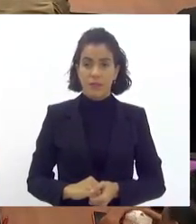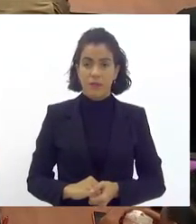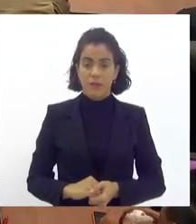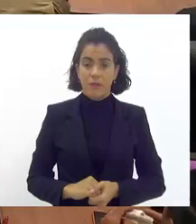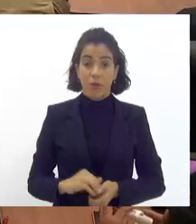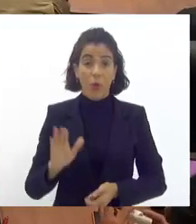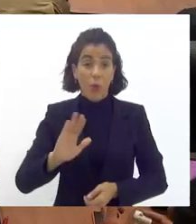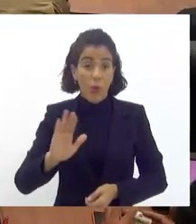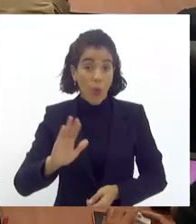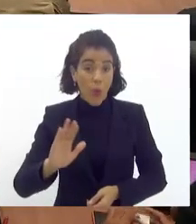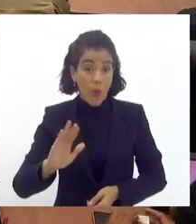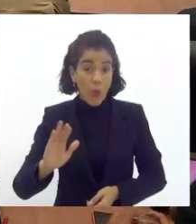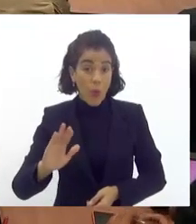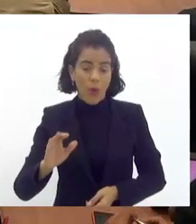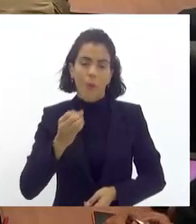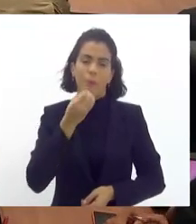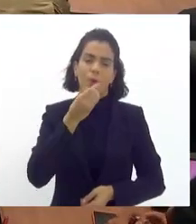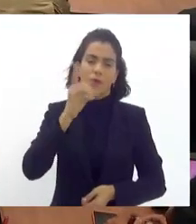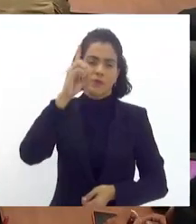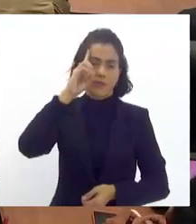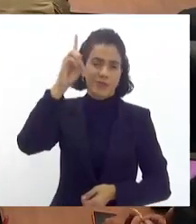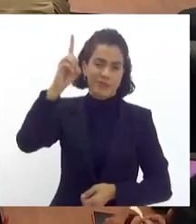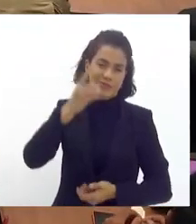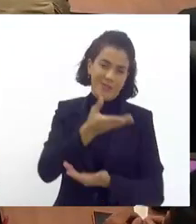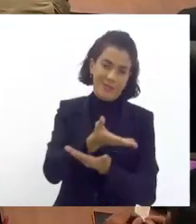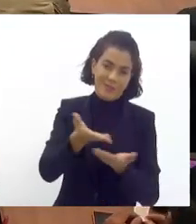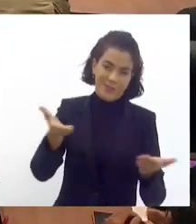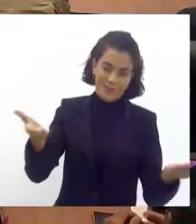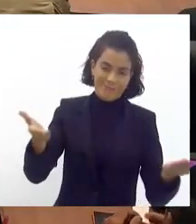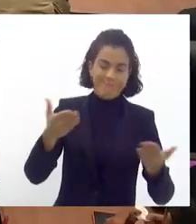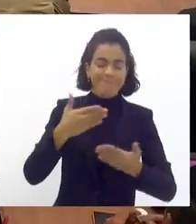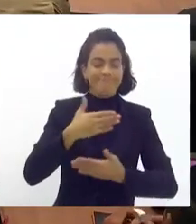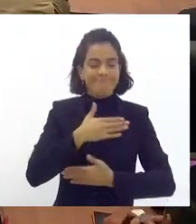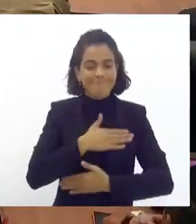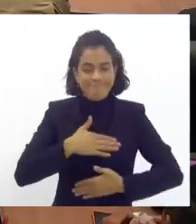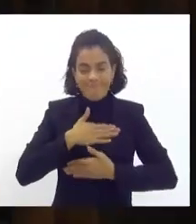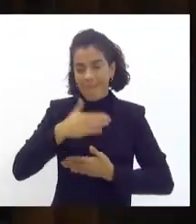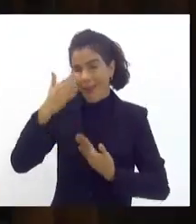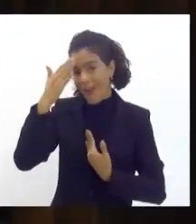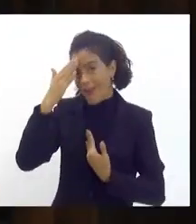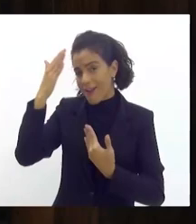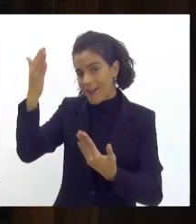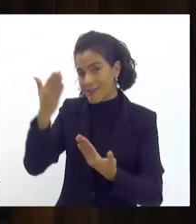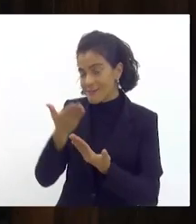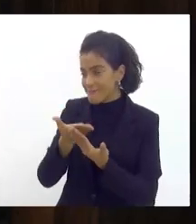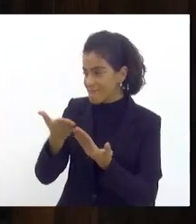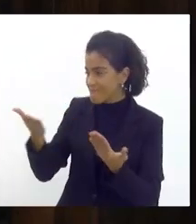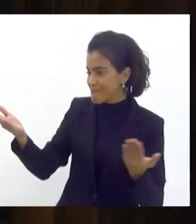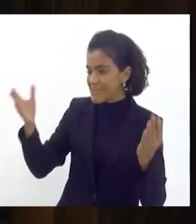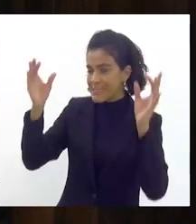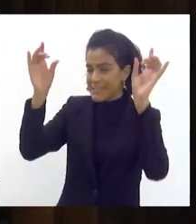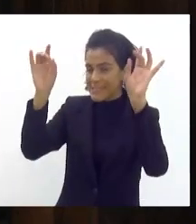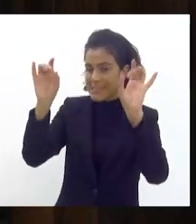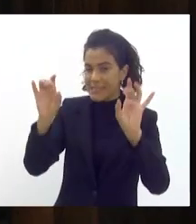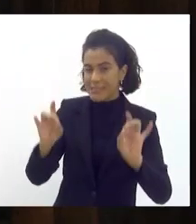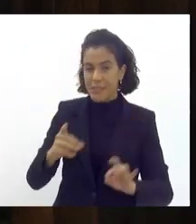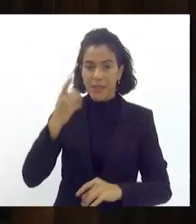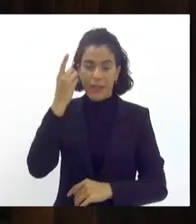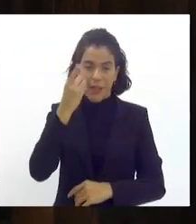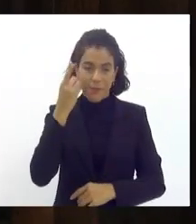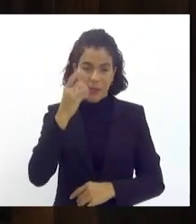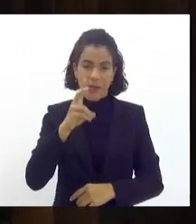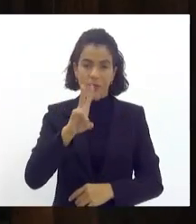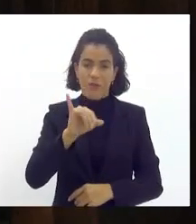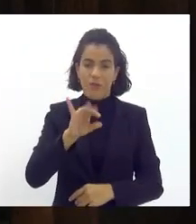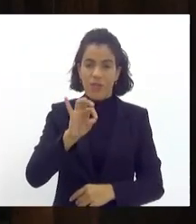oi bom dia a todos quero agradecer aqui aos nossos ilustríssimos deputados Vitor